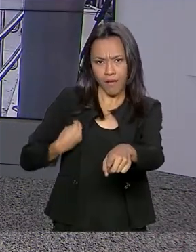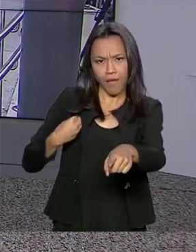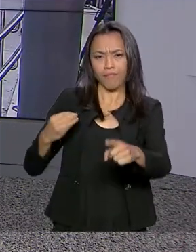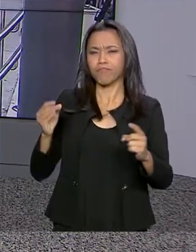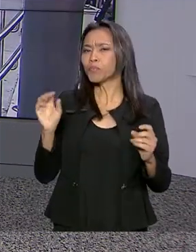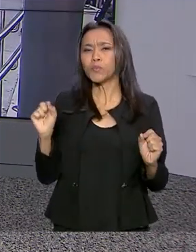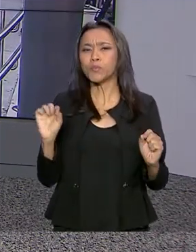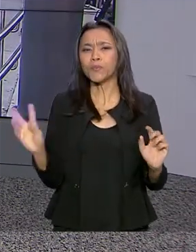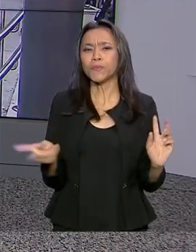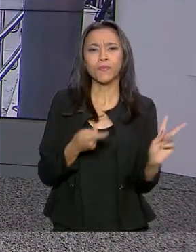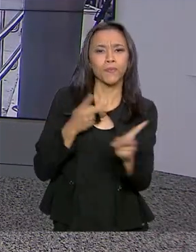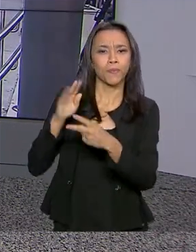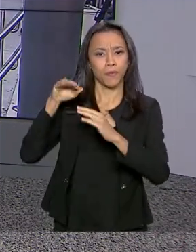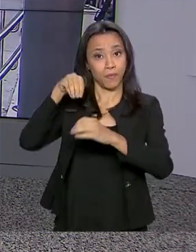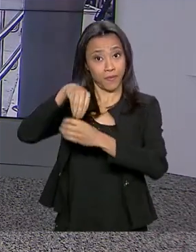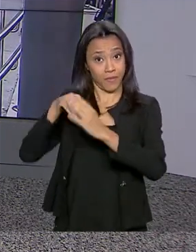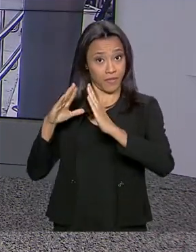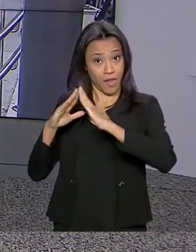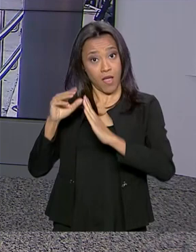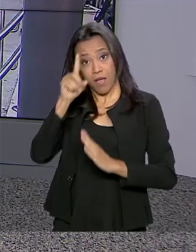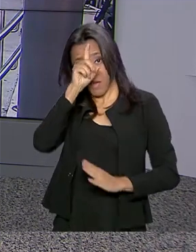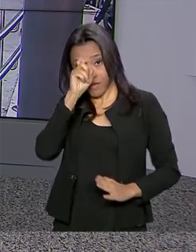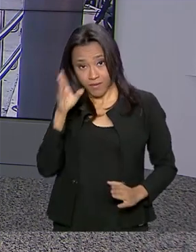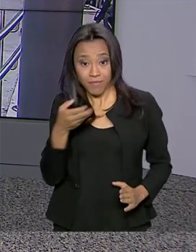movimentação. Oi, Ricardo, boa tarde.